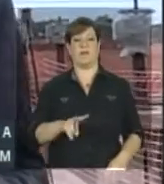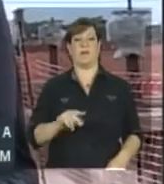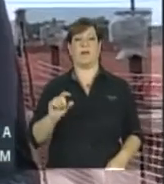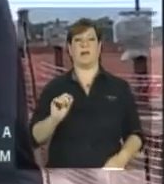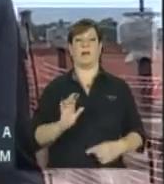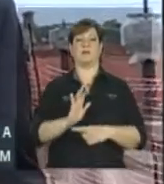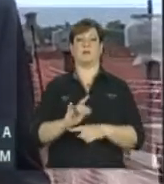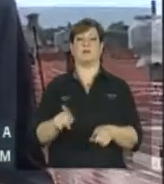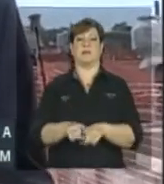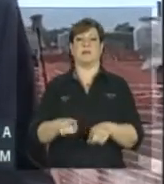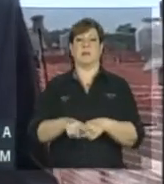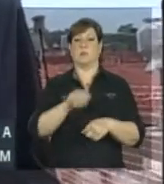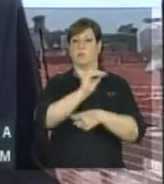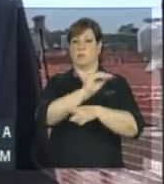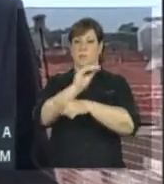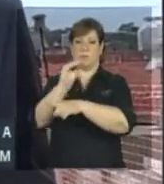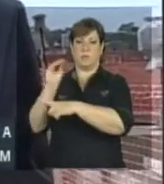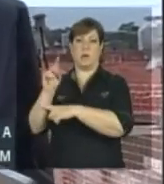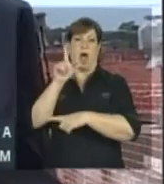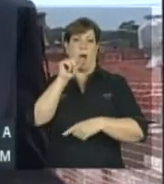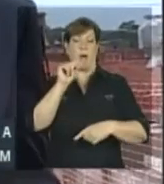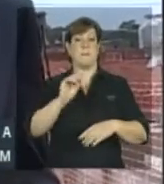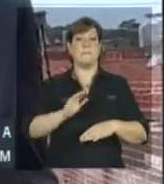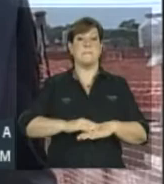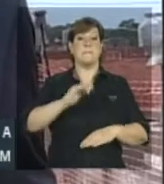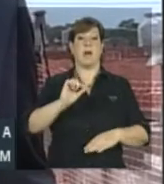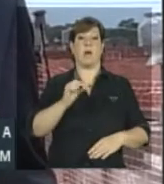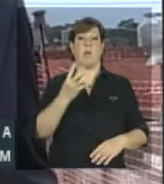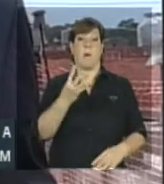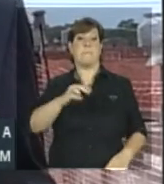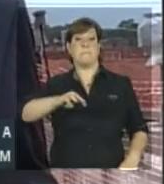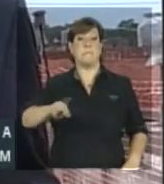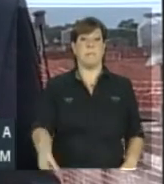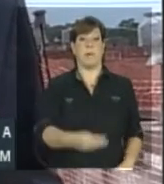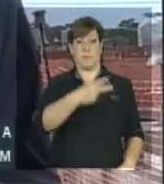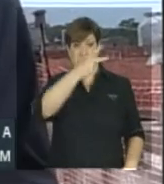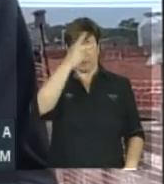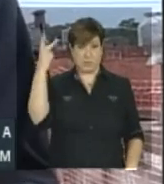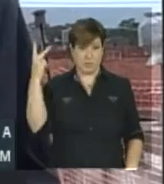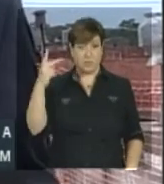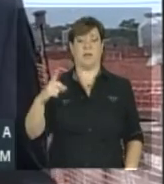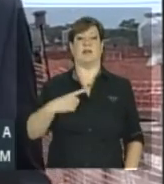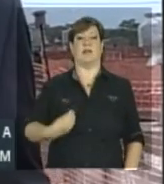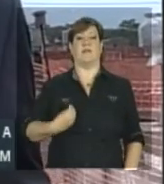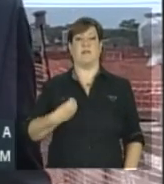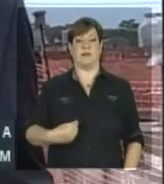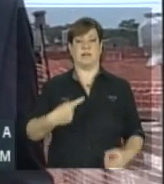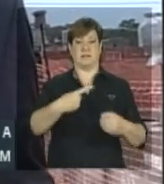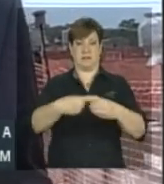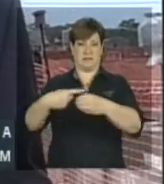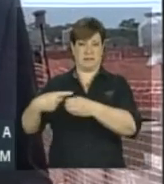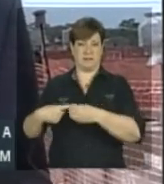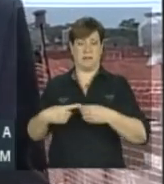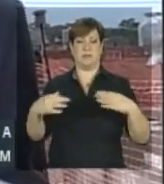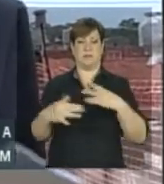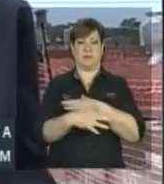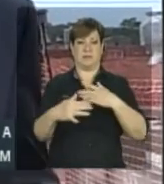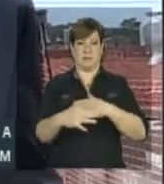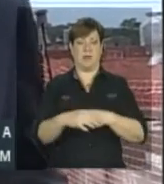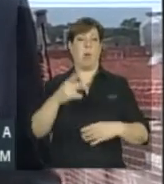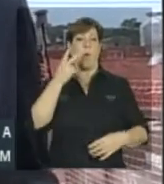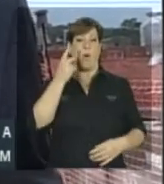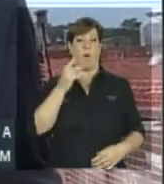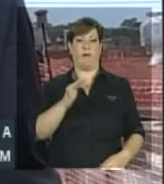o abastecimento de água para mais de 4 milhões de pessoas que vivem na região metropolitana de Fortaleza e têm